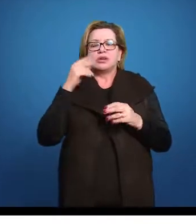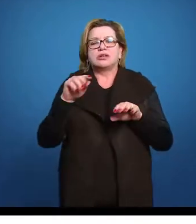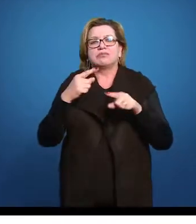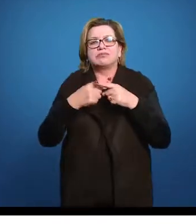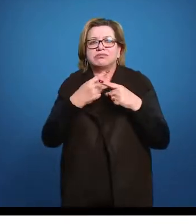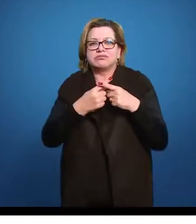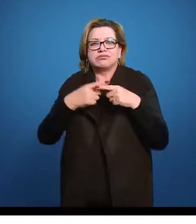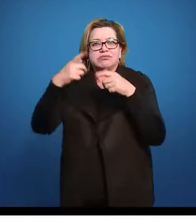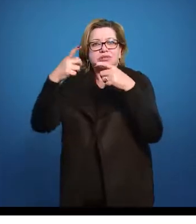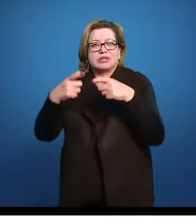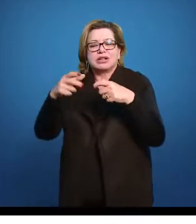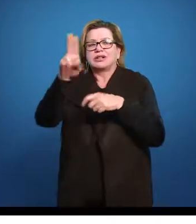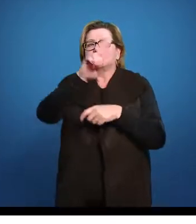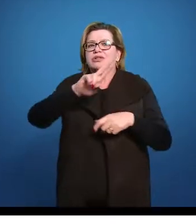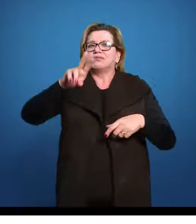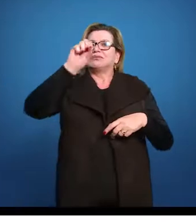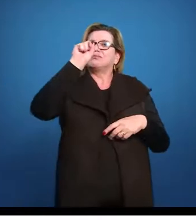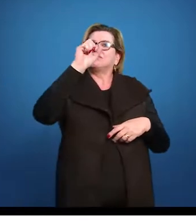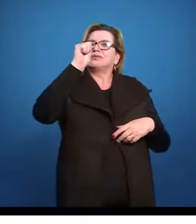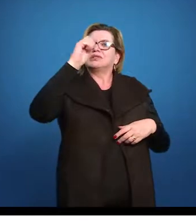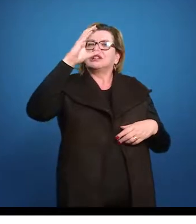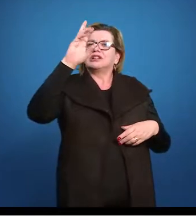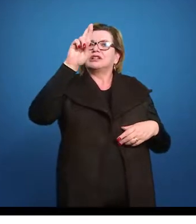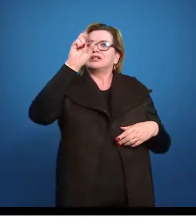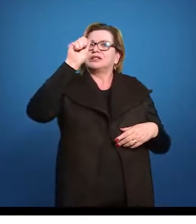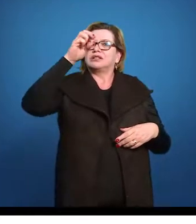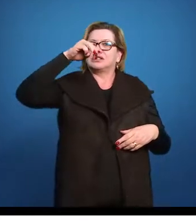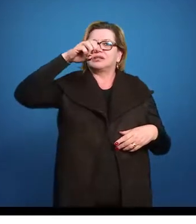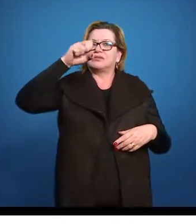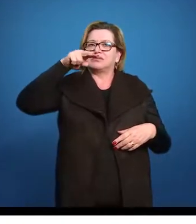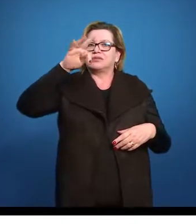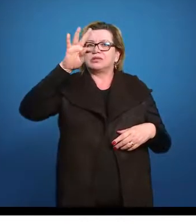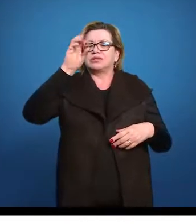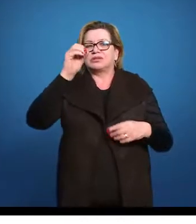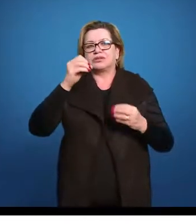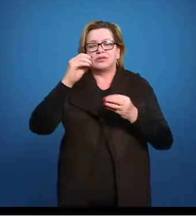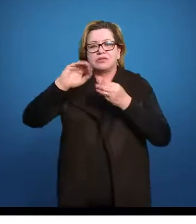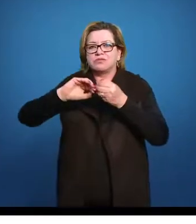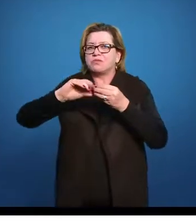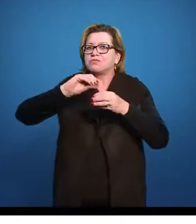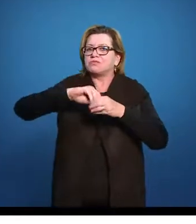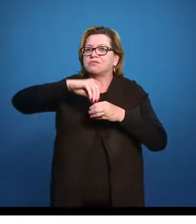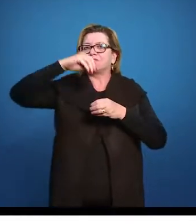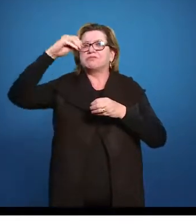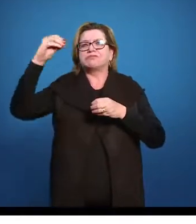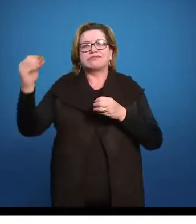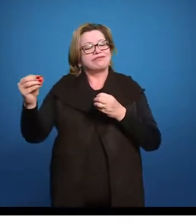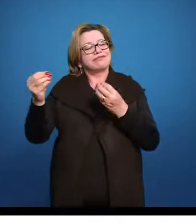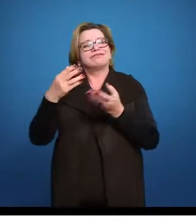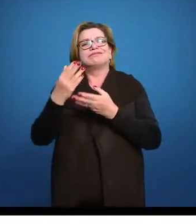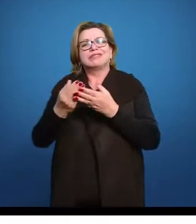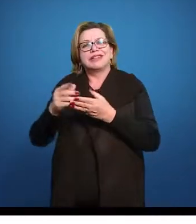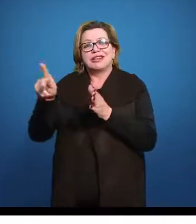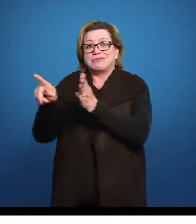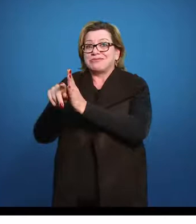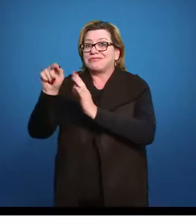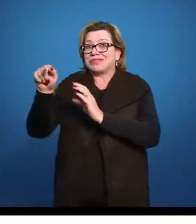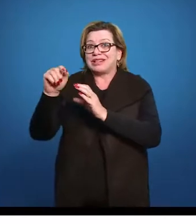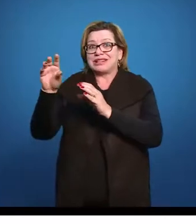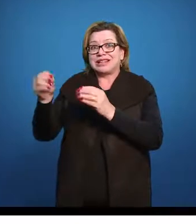Uruguai, passa por um tratado entre Portugal e Espanha a ser de volta dos